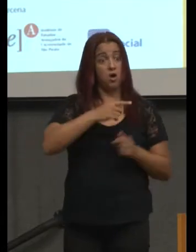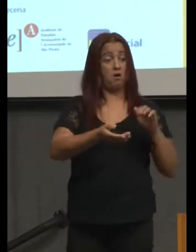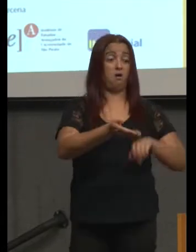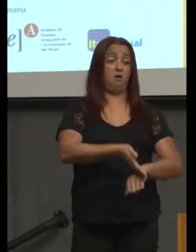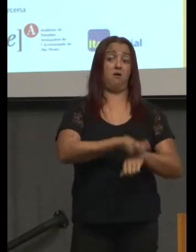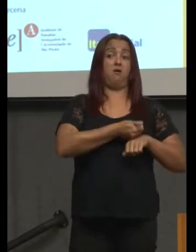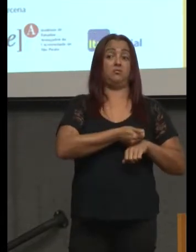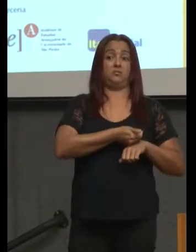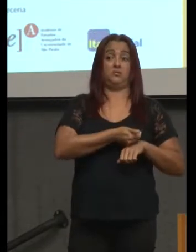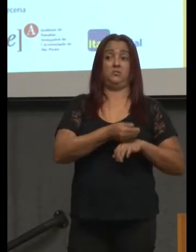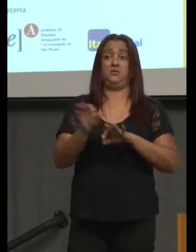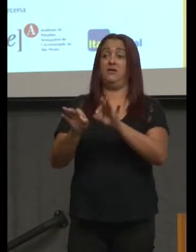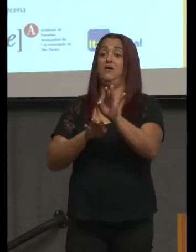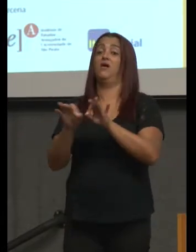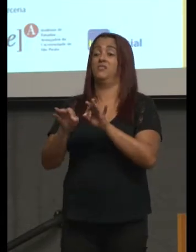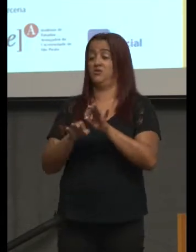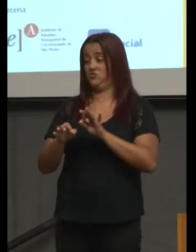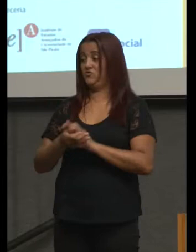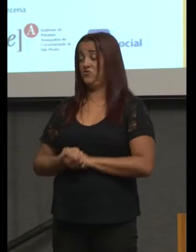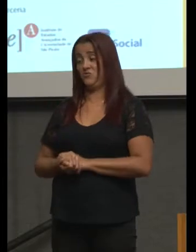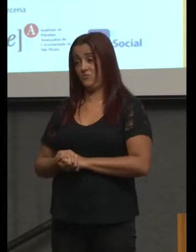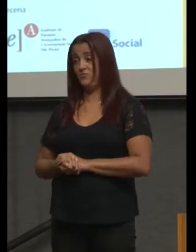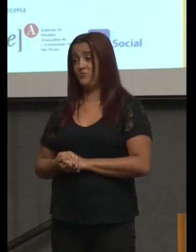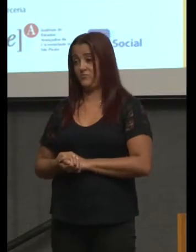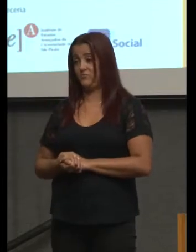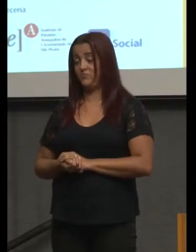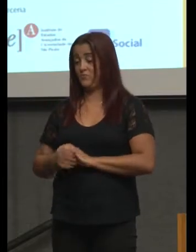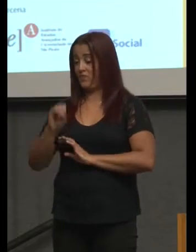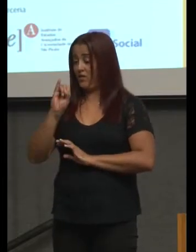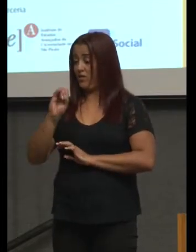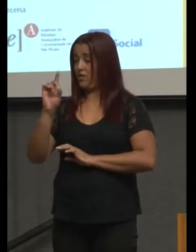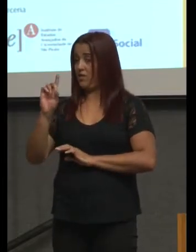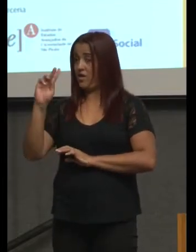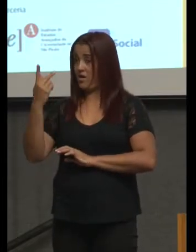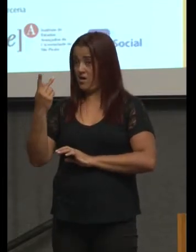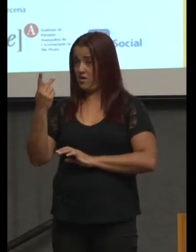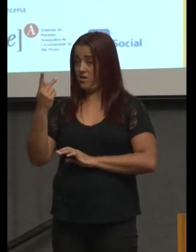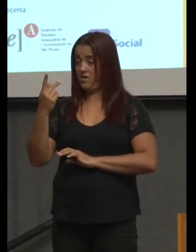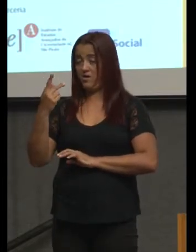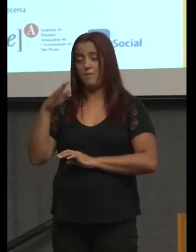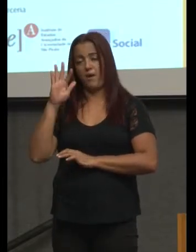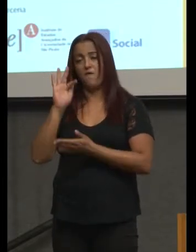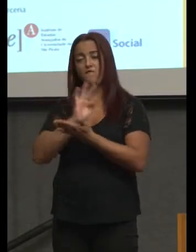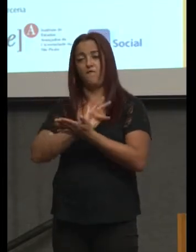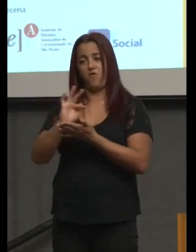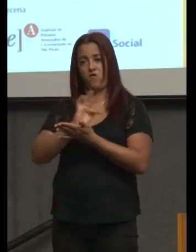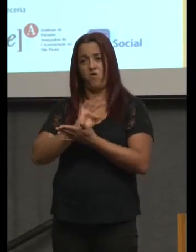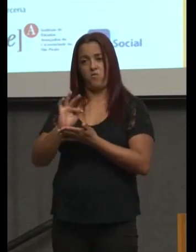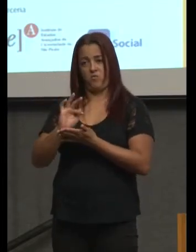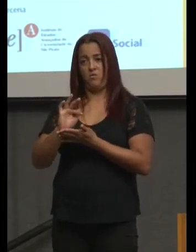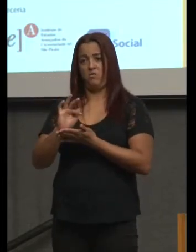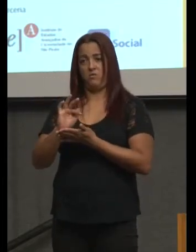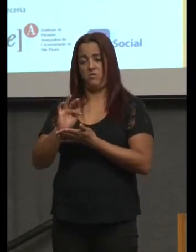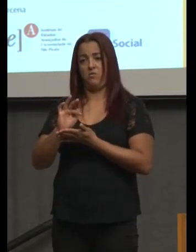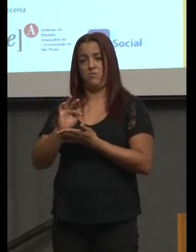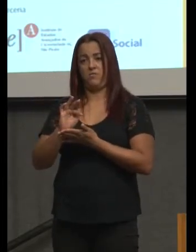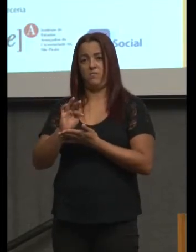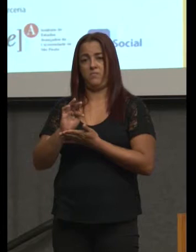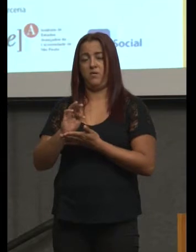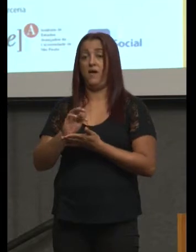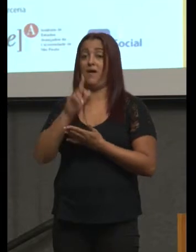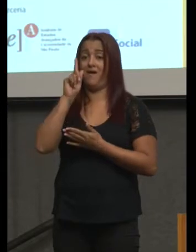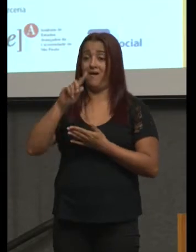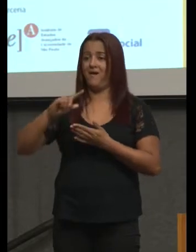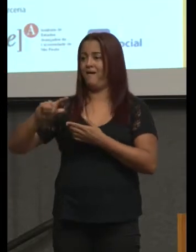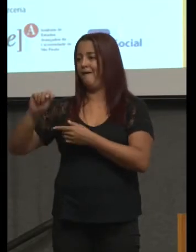Se nós não tivermos planejado isso, IDH é mais uma fórmula. E se a média aritmética ou geométrica, eu não